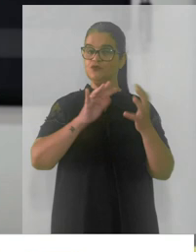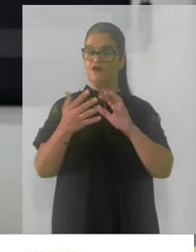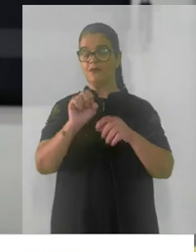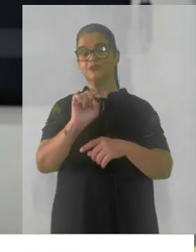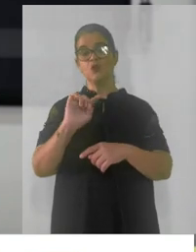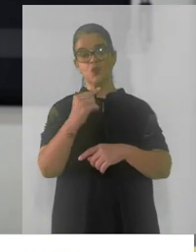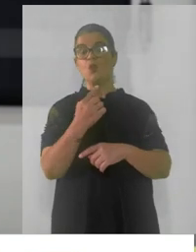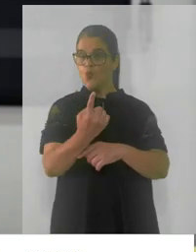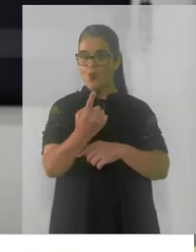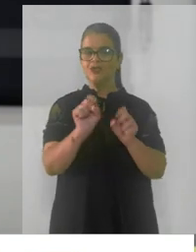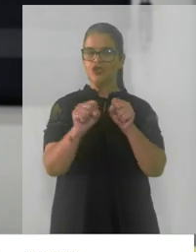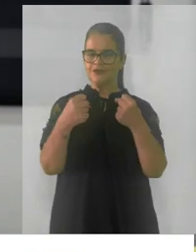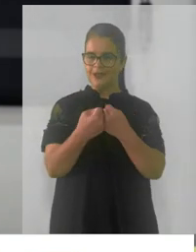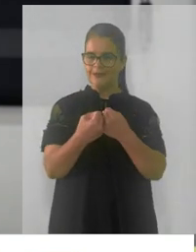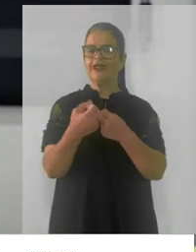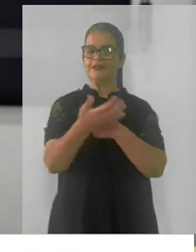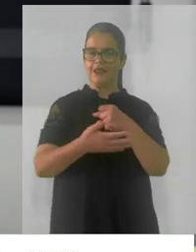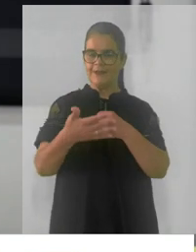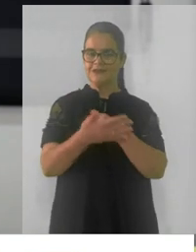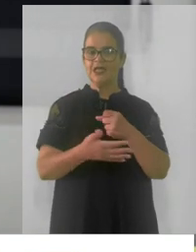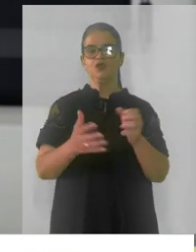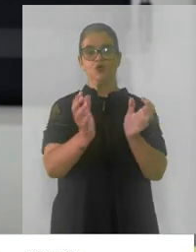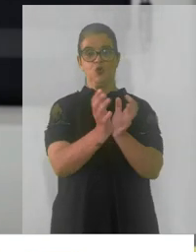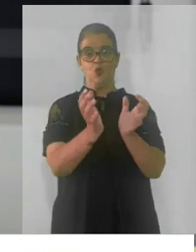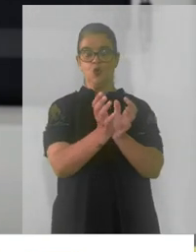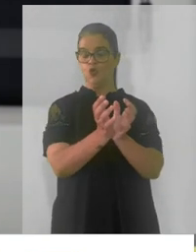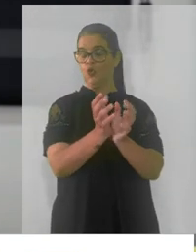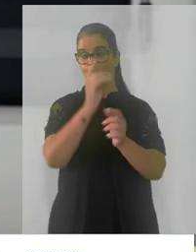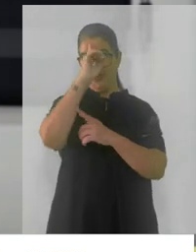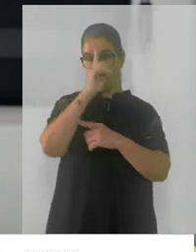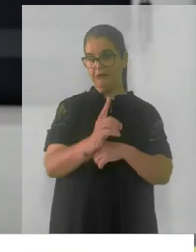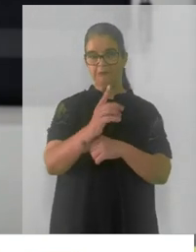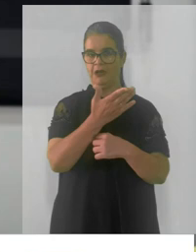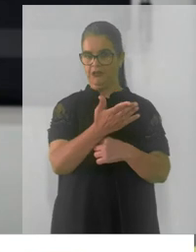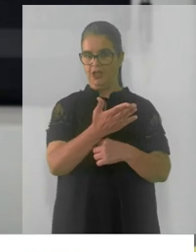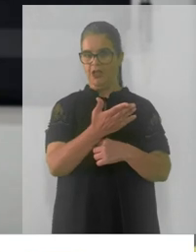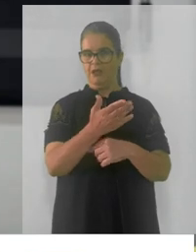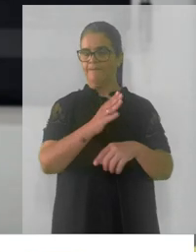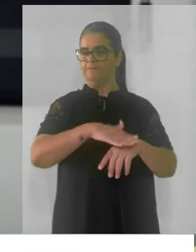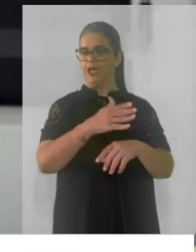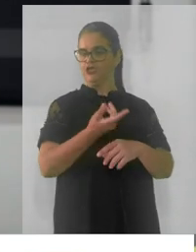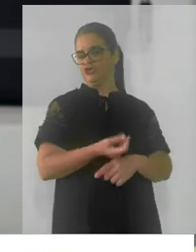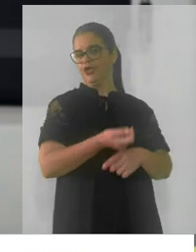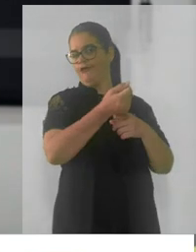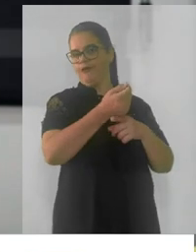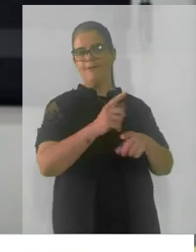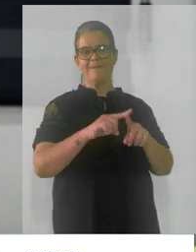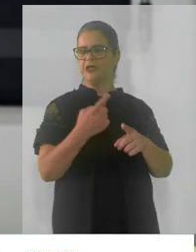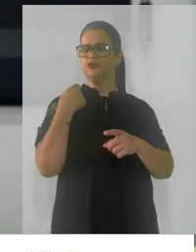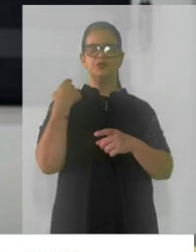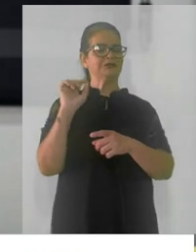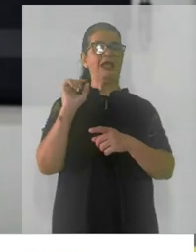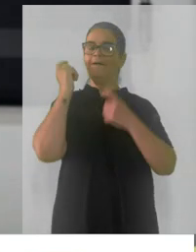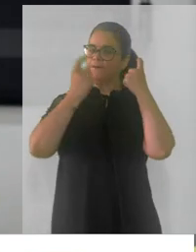se uma sociedade está baseada em uma classe dominante que não está preocupada exatamente com a garantia universal